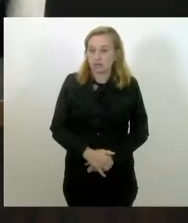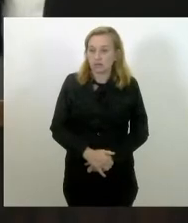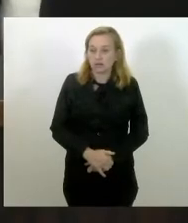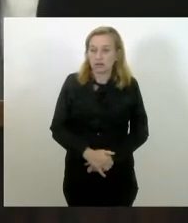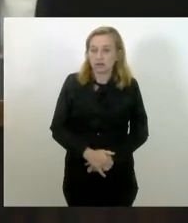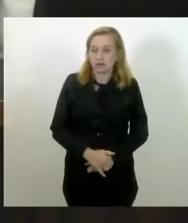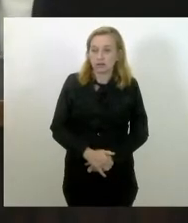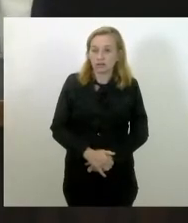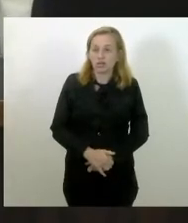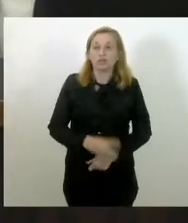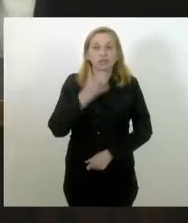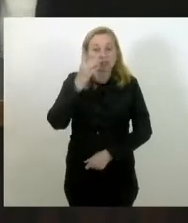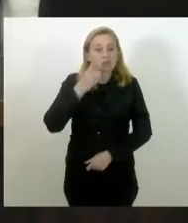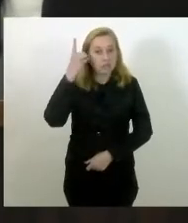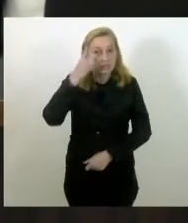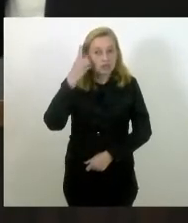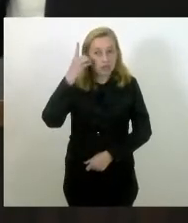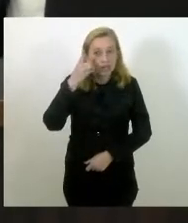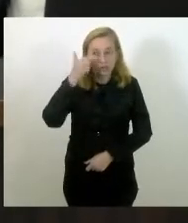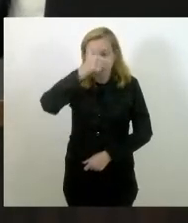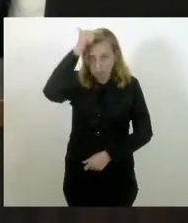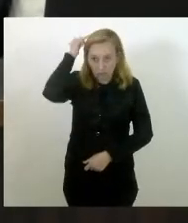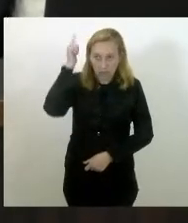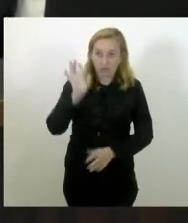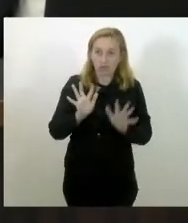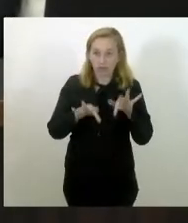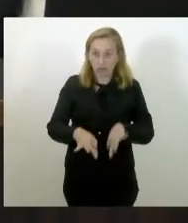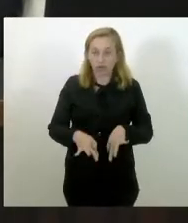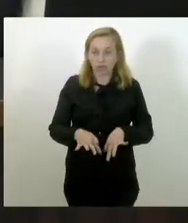Deputado Luiz, ao final, vamos conceder a coautoria?